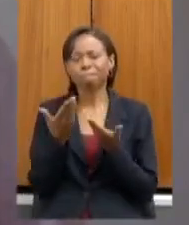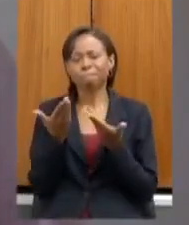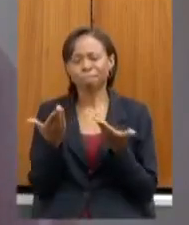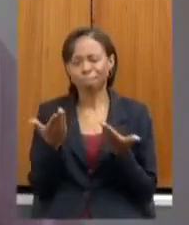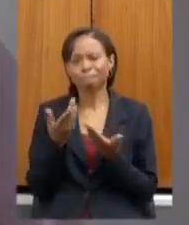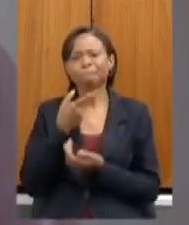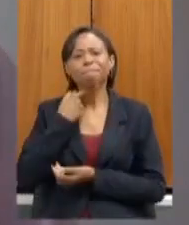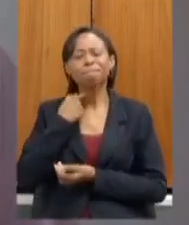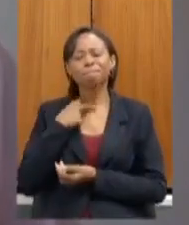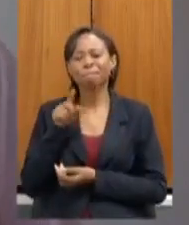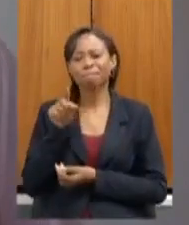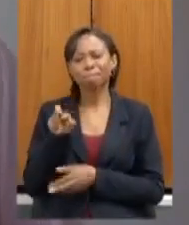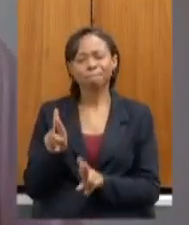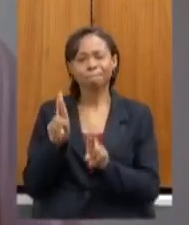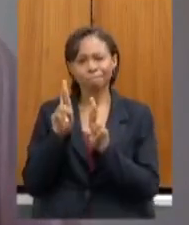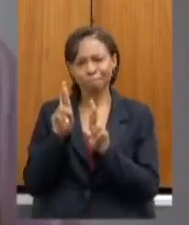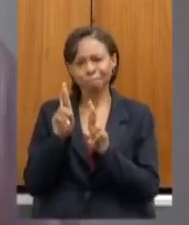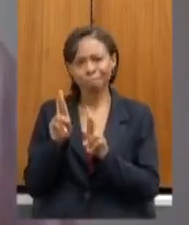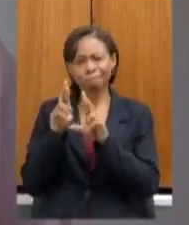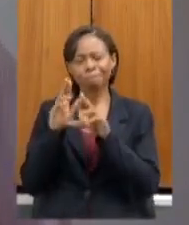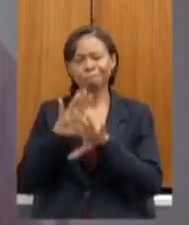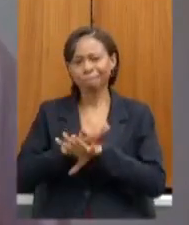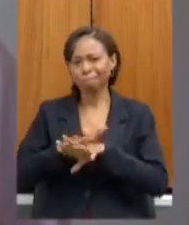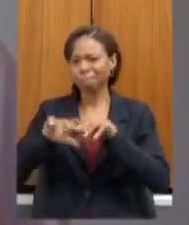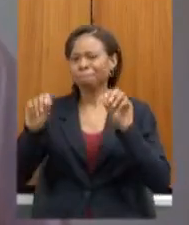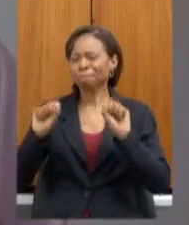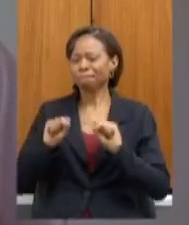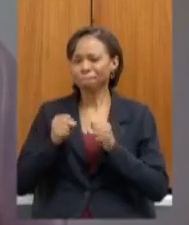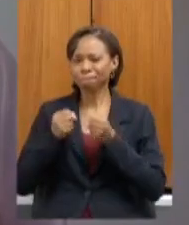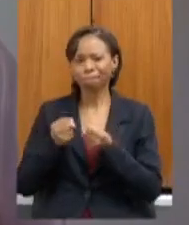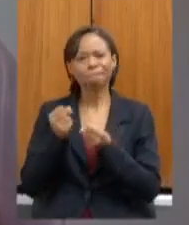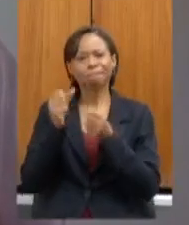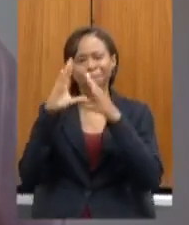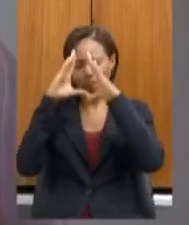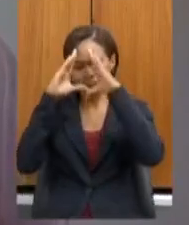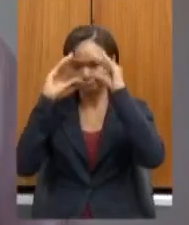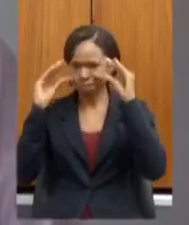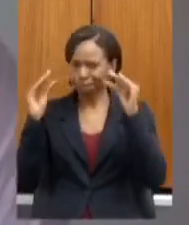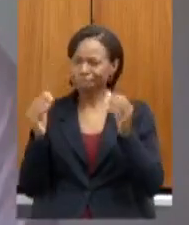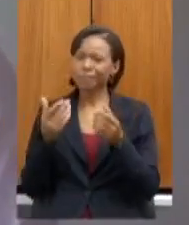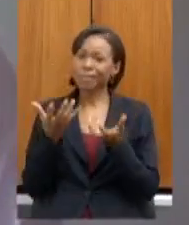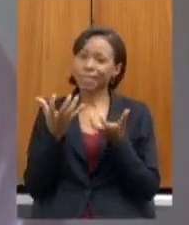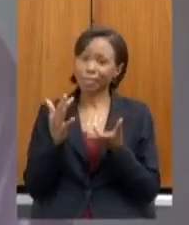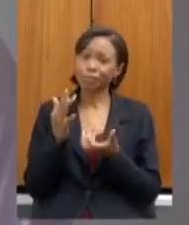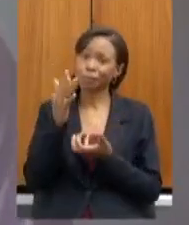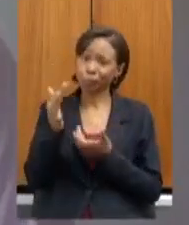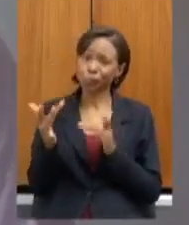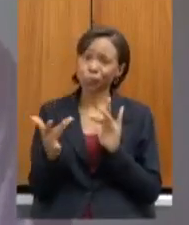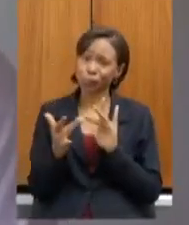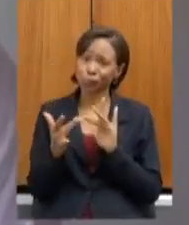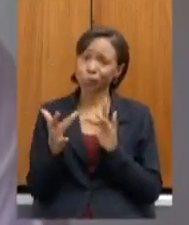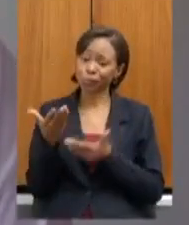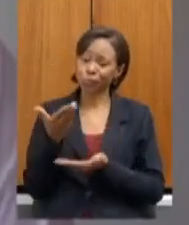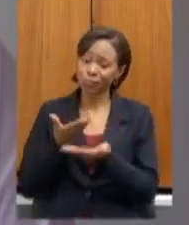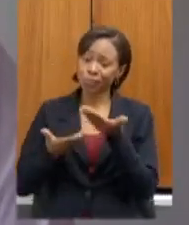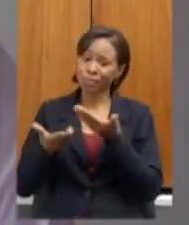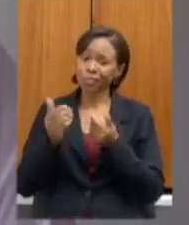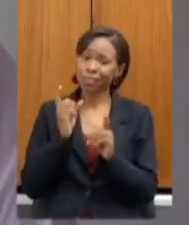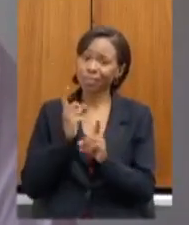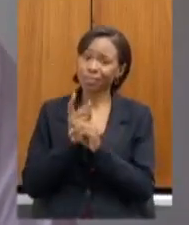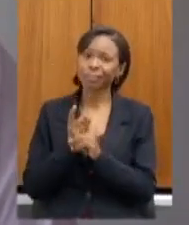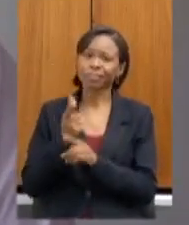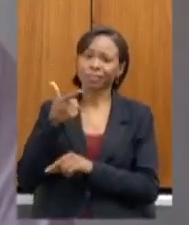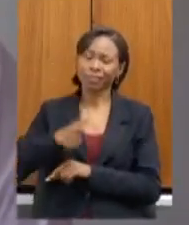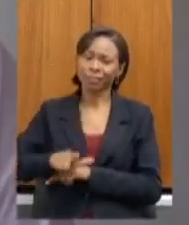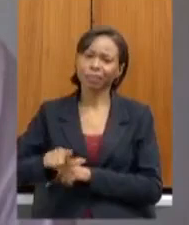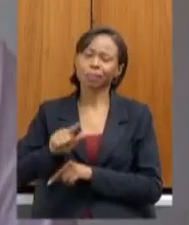toda a melhora com toda tranquilidade e desejo muito estarmos juntas em breve para encaminhar para